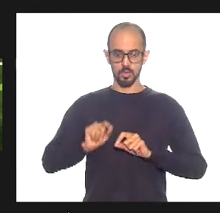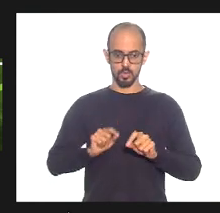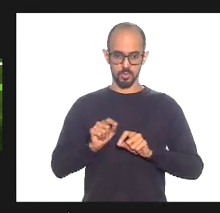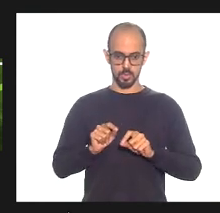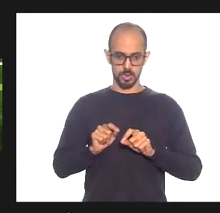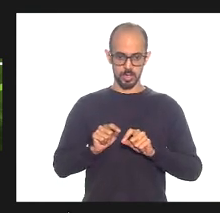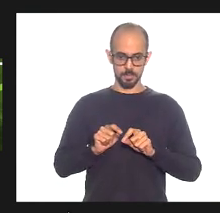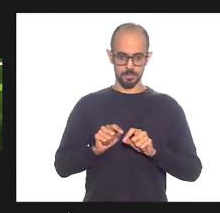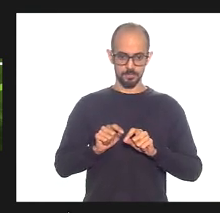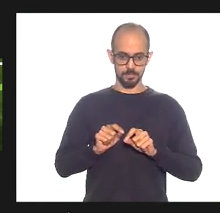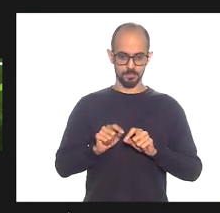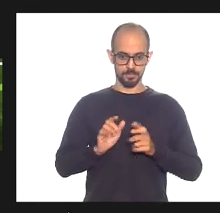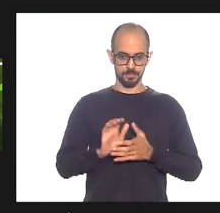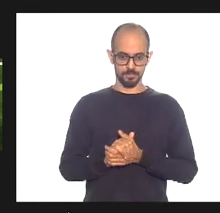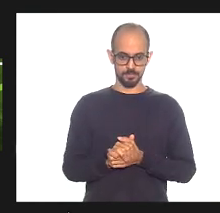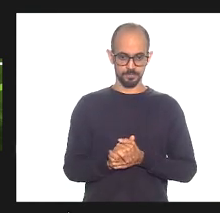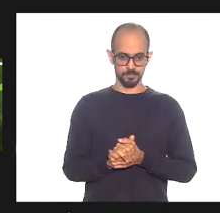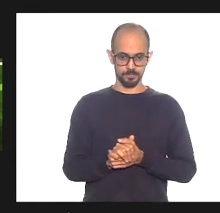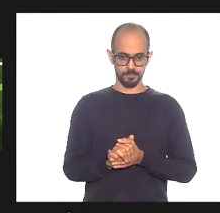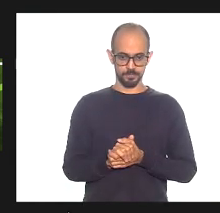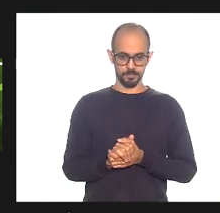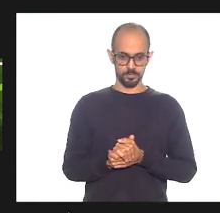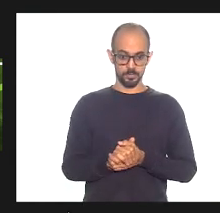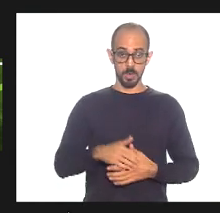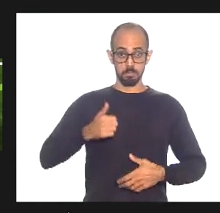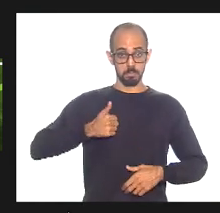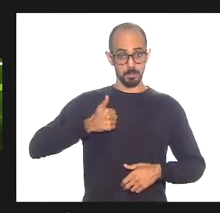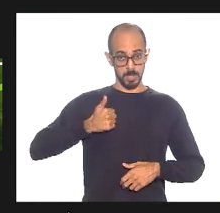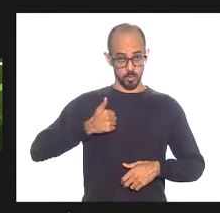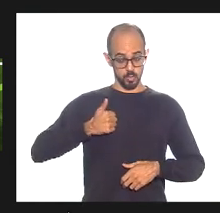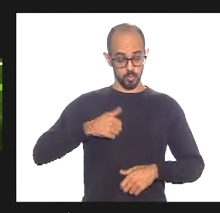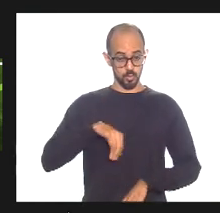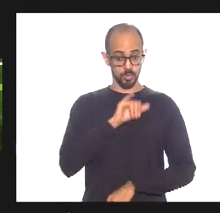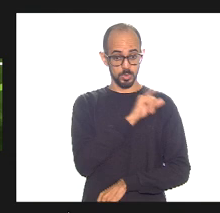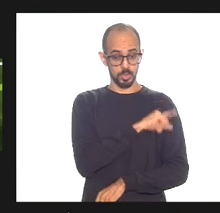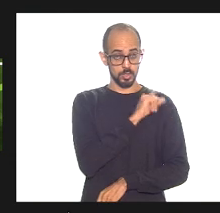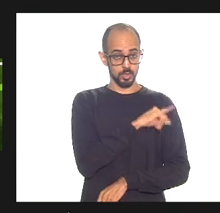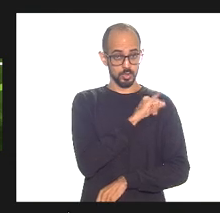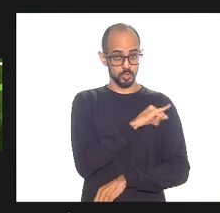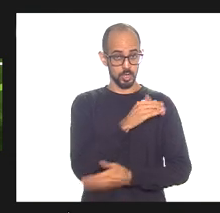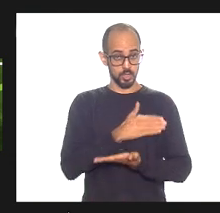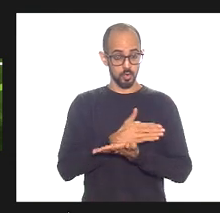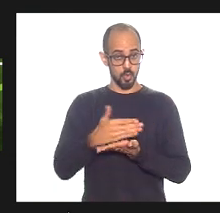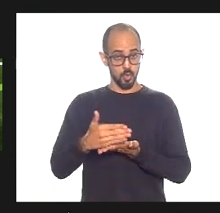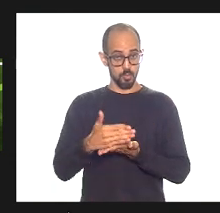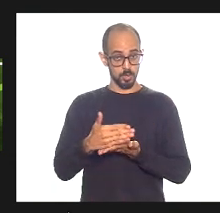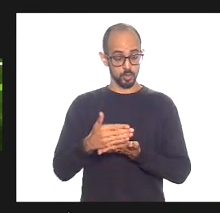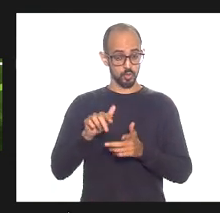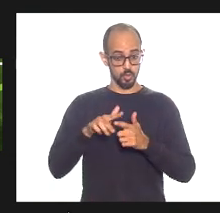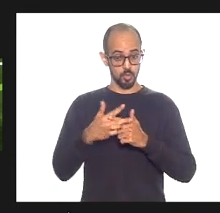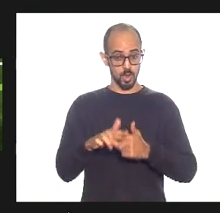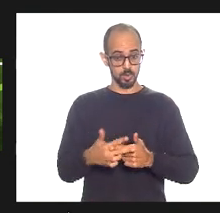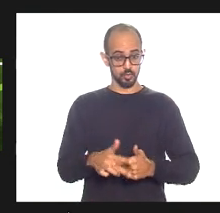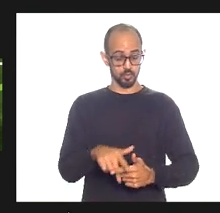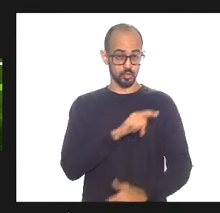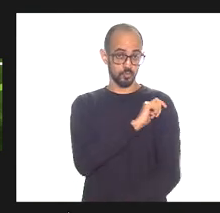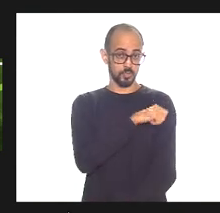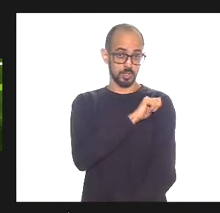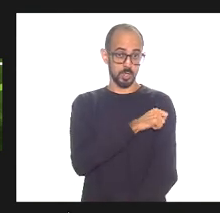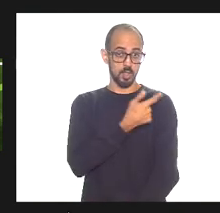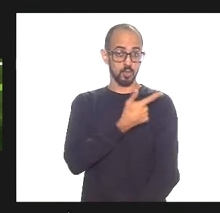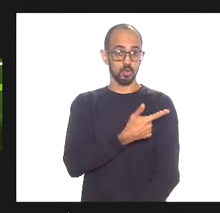remissão ao tempo primeiro senhor presidente o Rio de Janeiro entrou no regime de recuperação fiscal de 2017